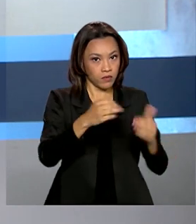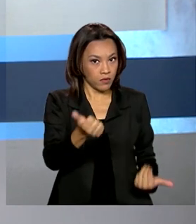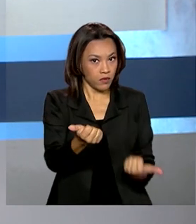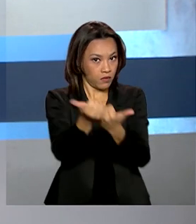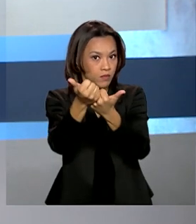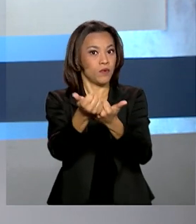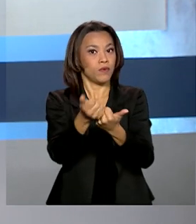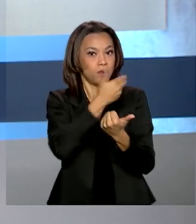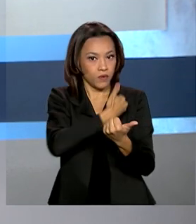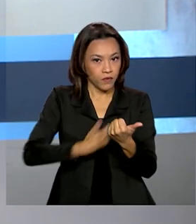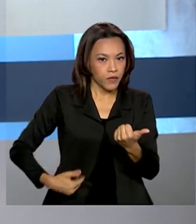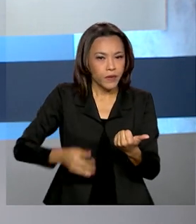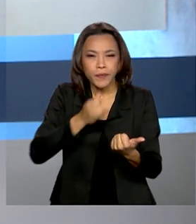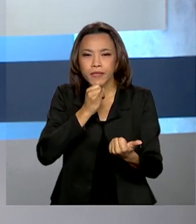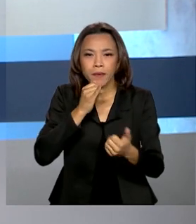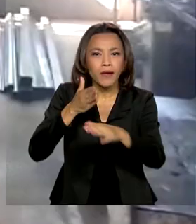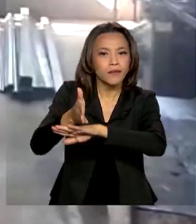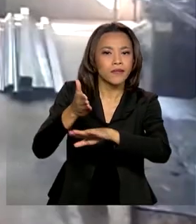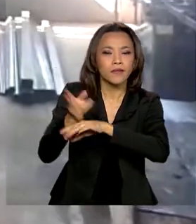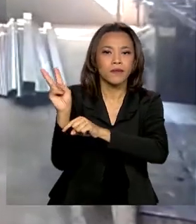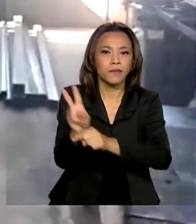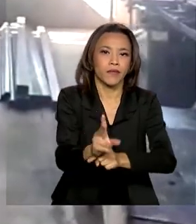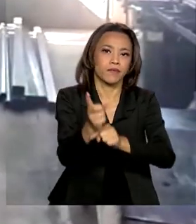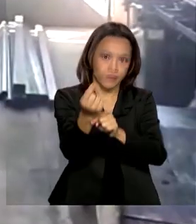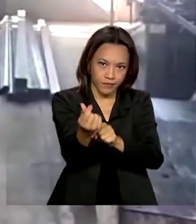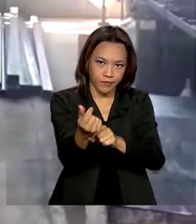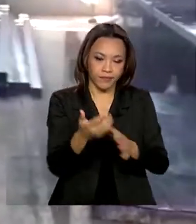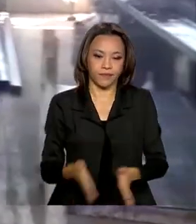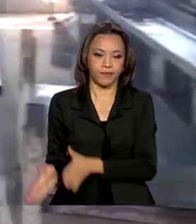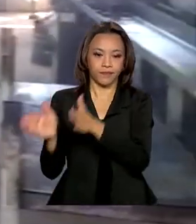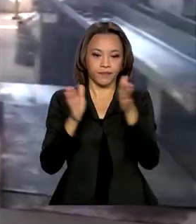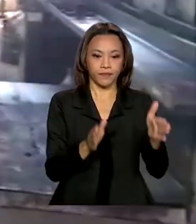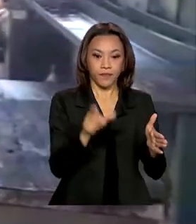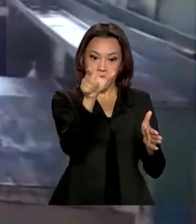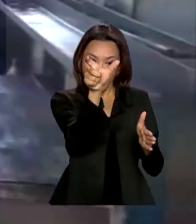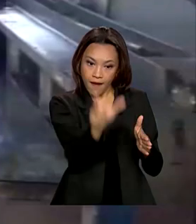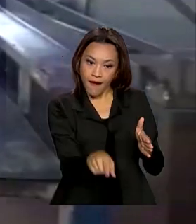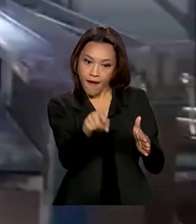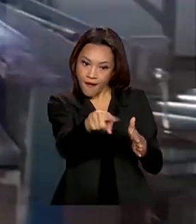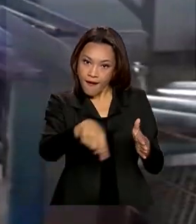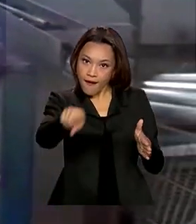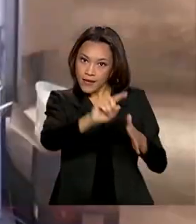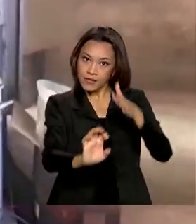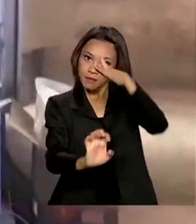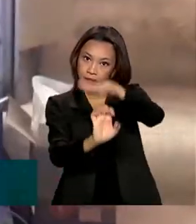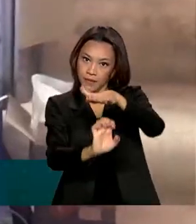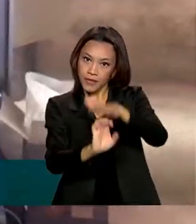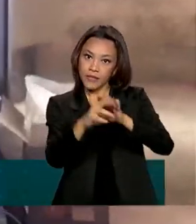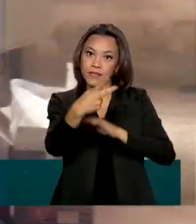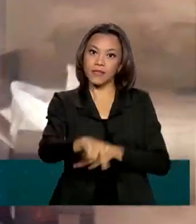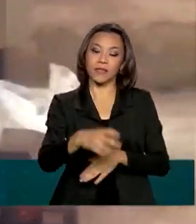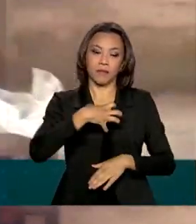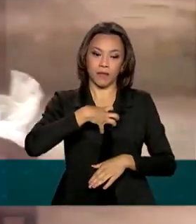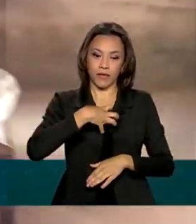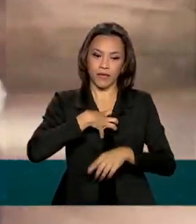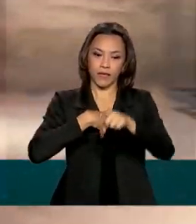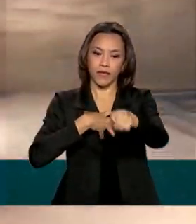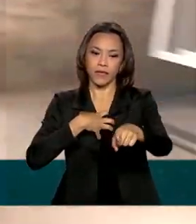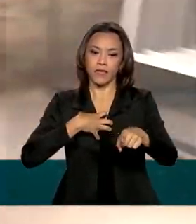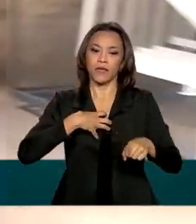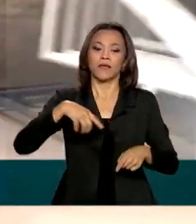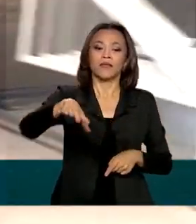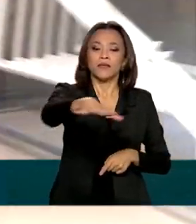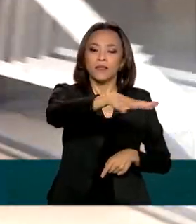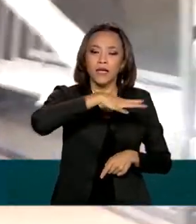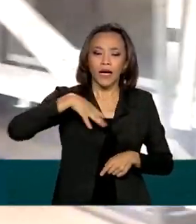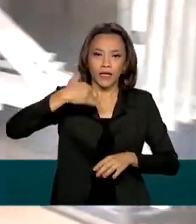federal, como o acesso ao crédito. Essa empresa baiana de pequeno porte, do segmento de movelaria